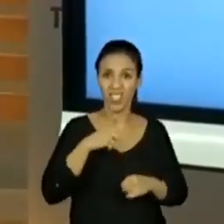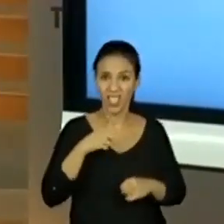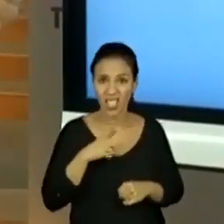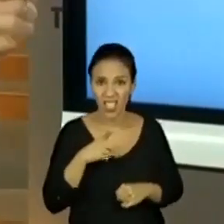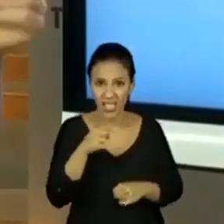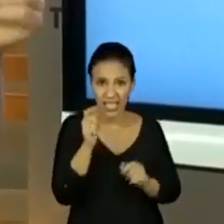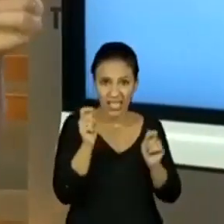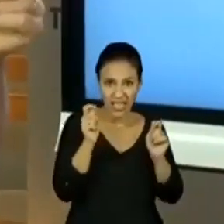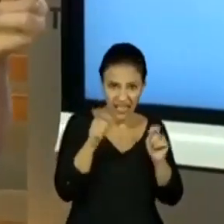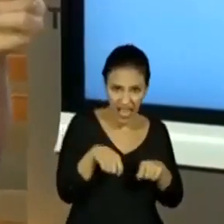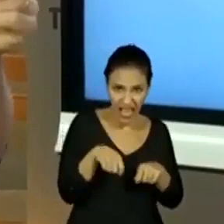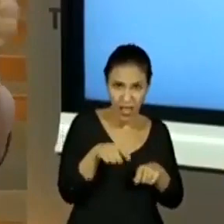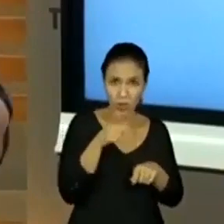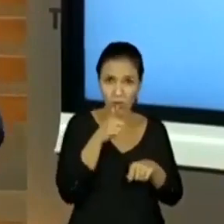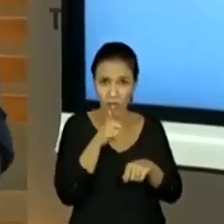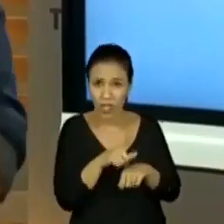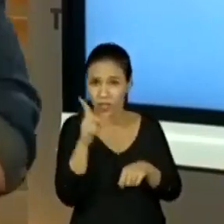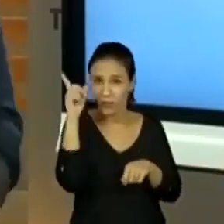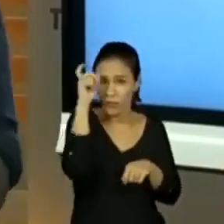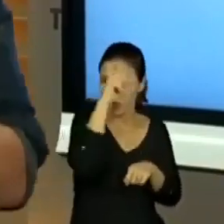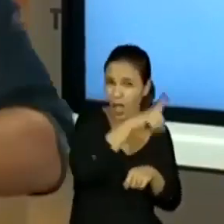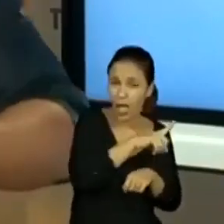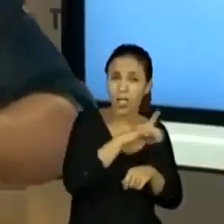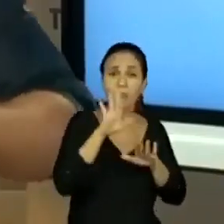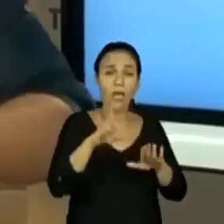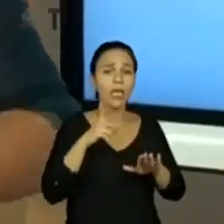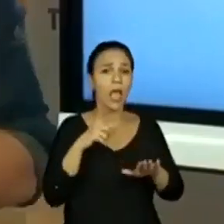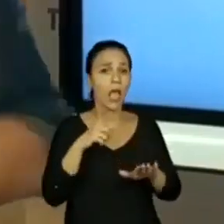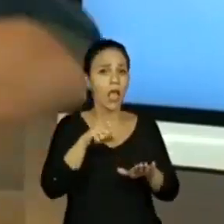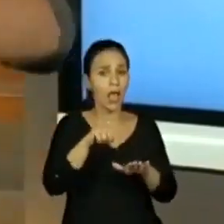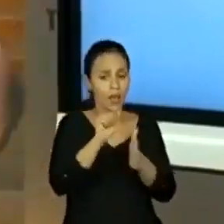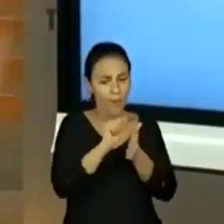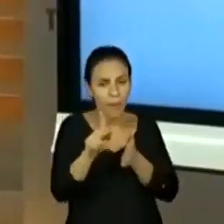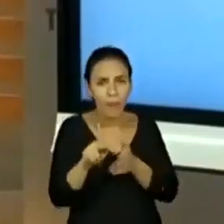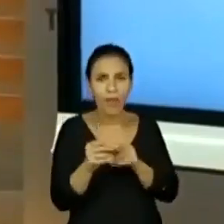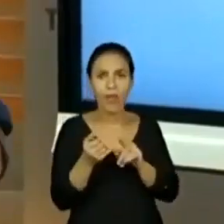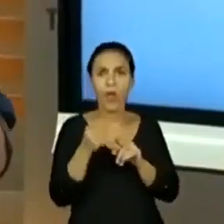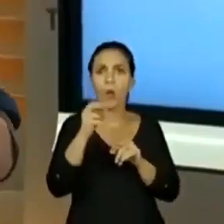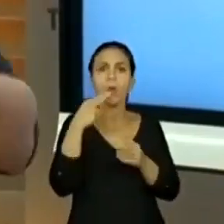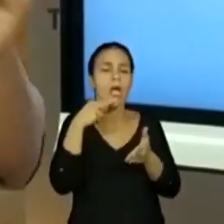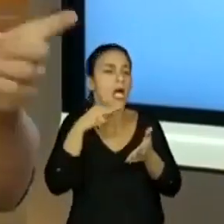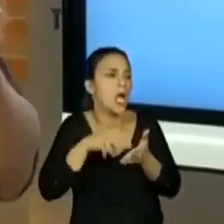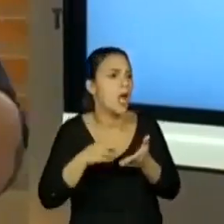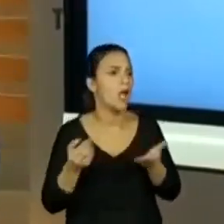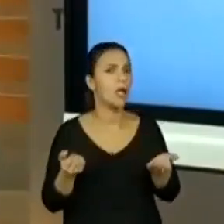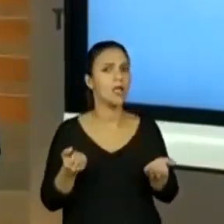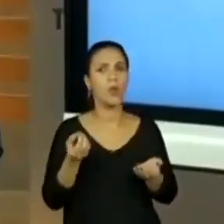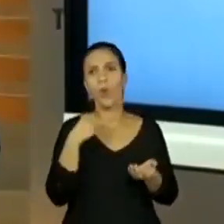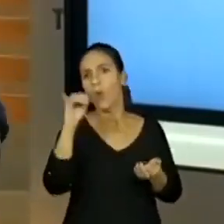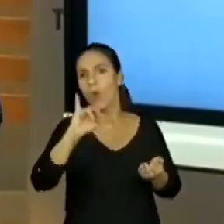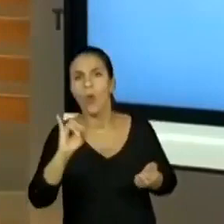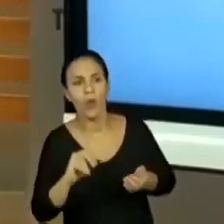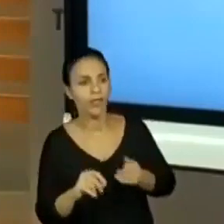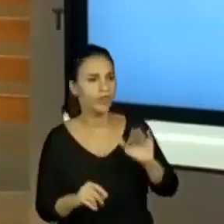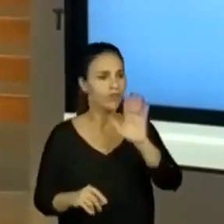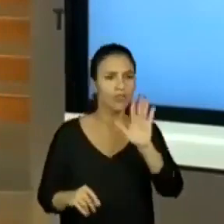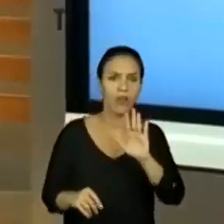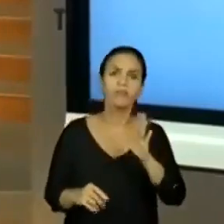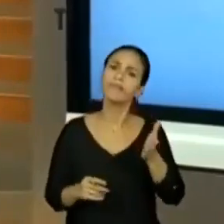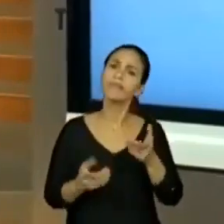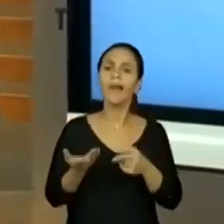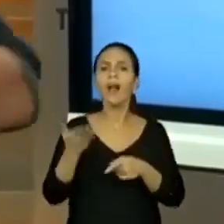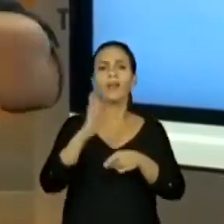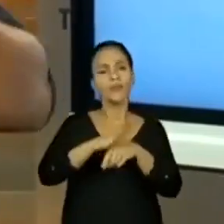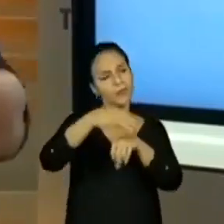e barrancos, você consegue ter acesso a ela, seja por um aplicativo, seja por carta, seja por um oi, um tchau, passe a